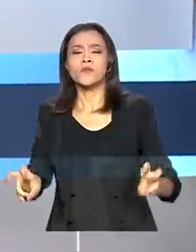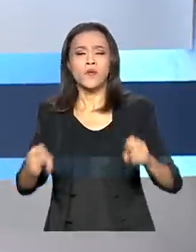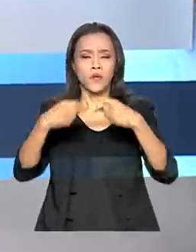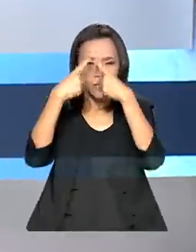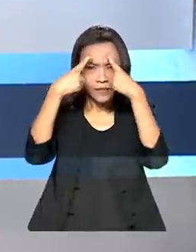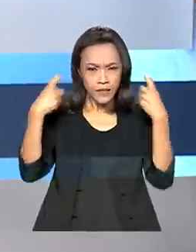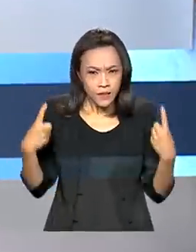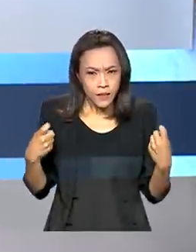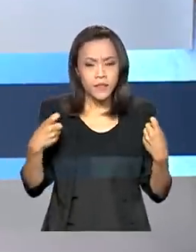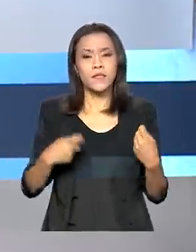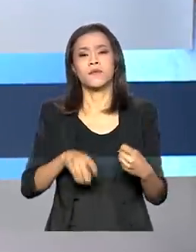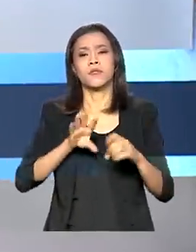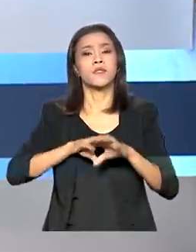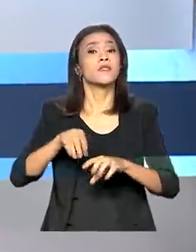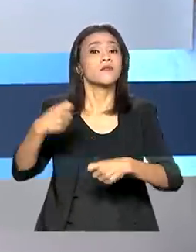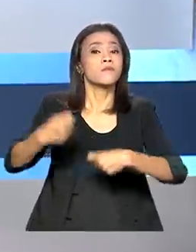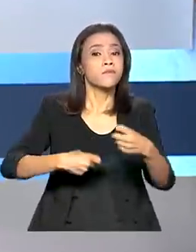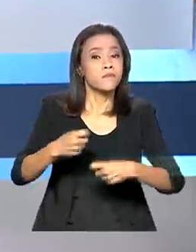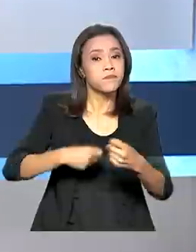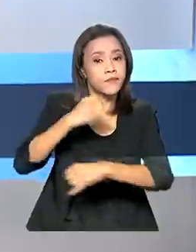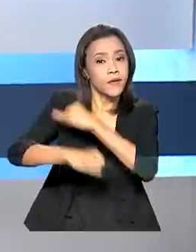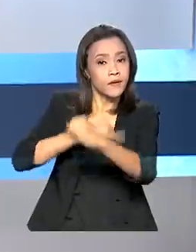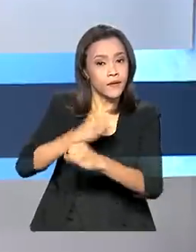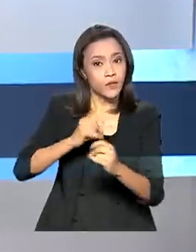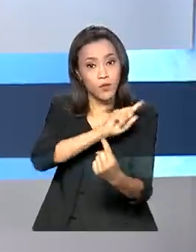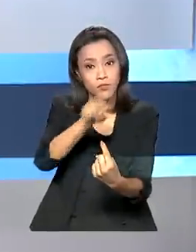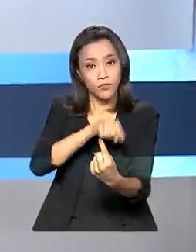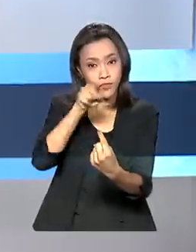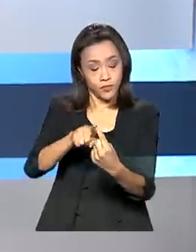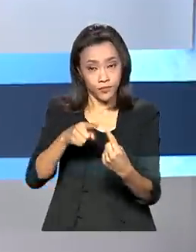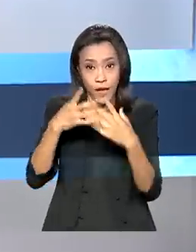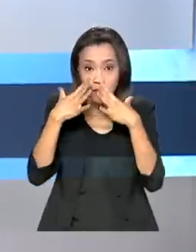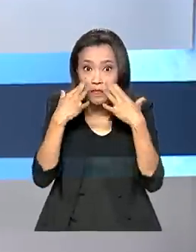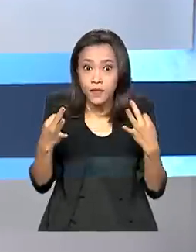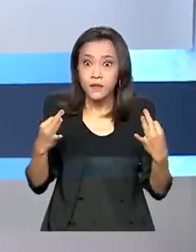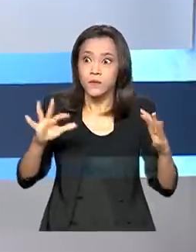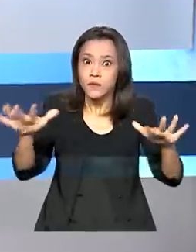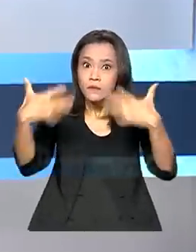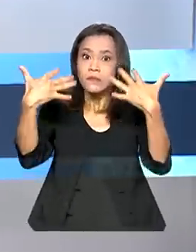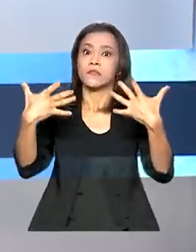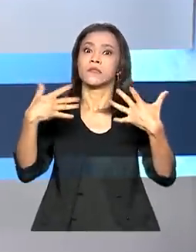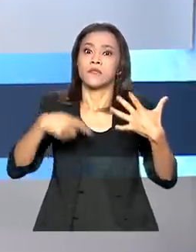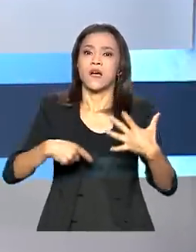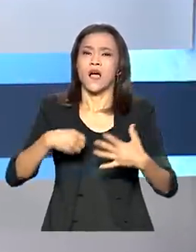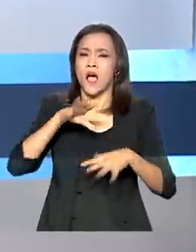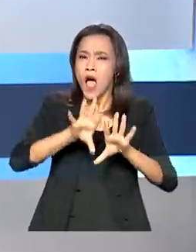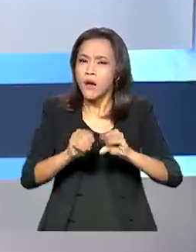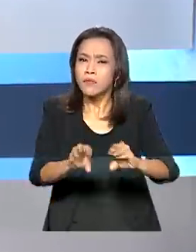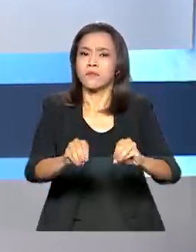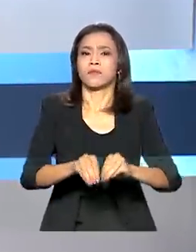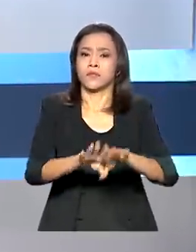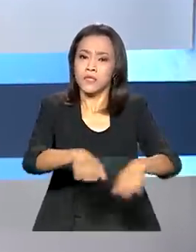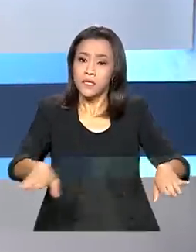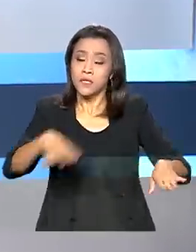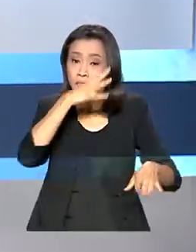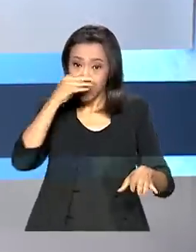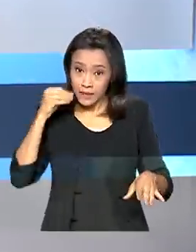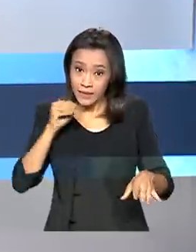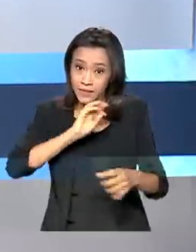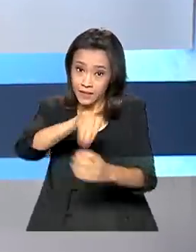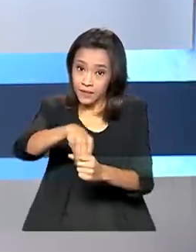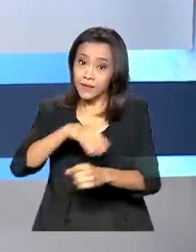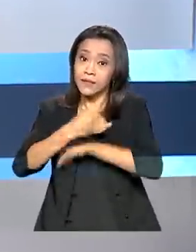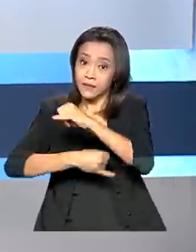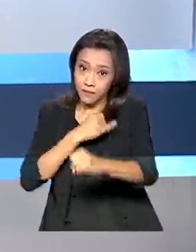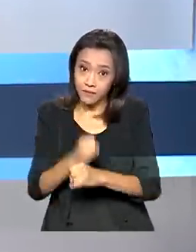na internet. O objetivo é alertar sobre a importância de denunciar abusos contra crianças e adolescentes no ambiente virtual.